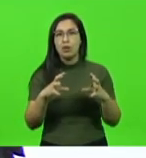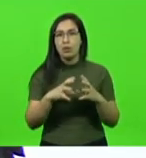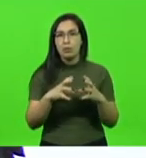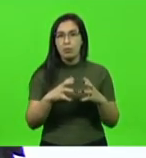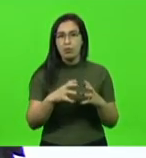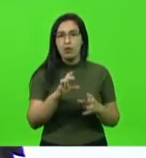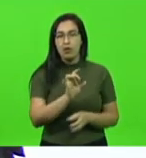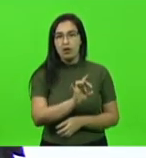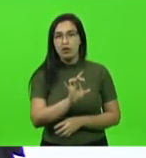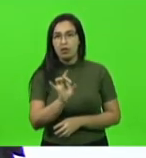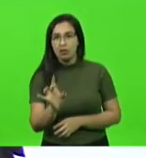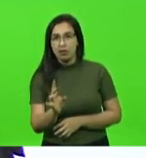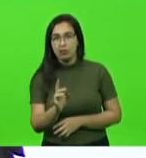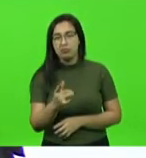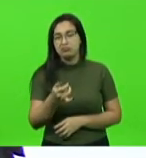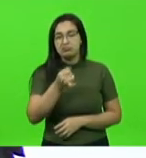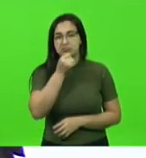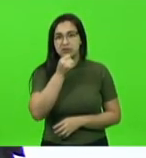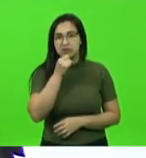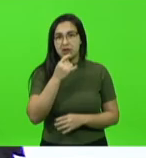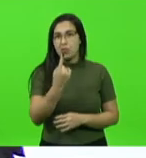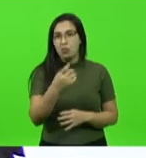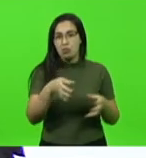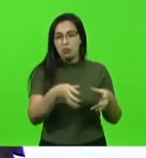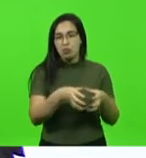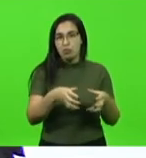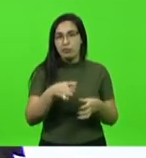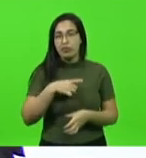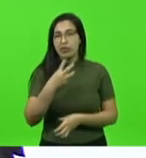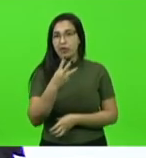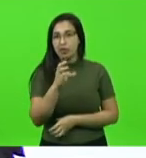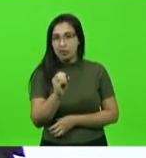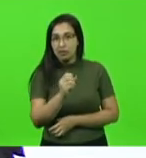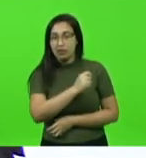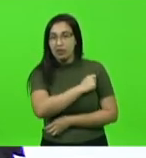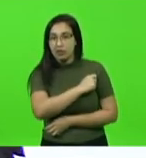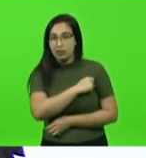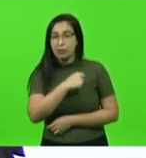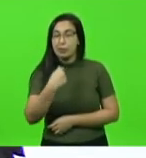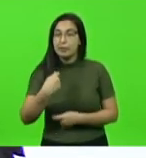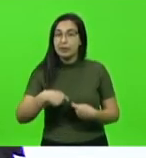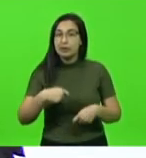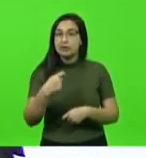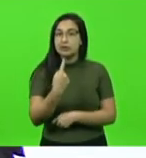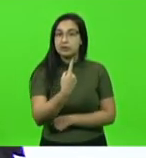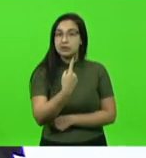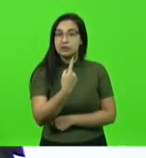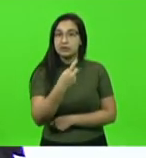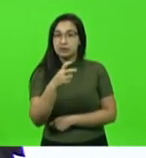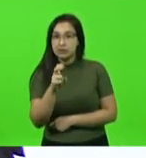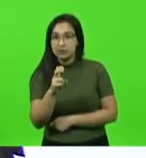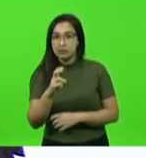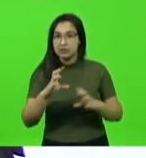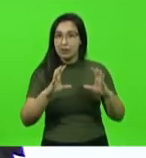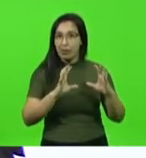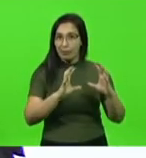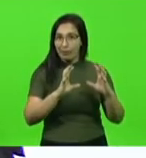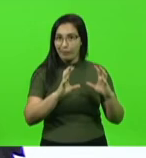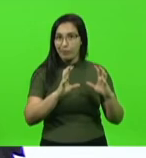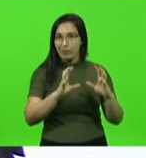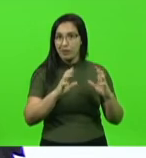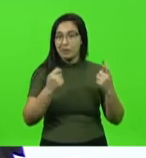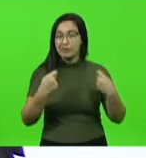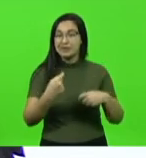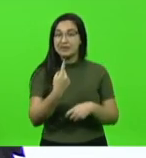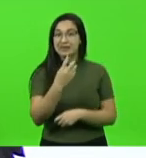tipo uma turma que tem 30 alunos a gente precisa de 15 bolas eu tenho 5 bolas na escola eu preciso de 10